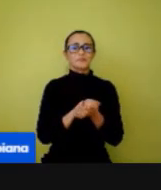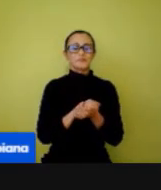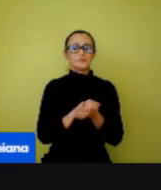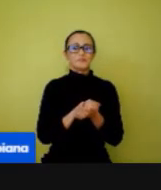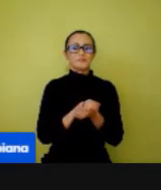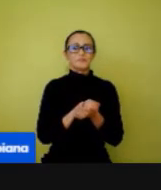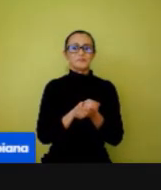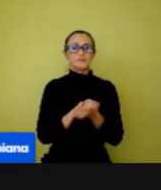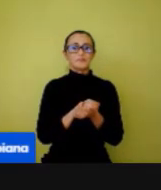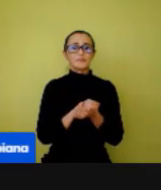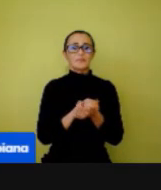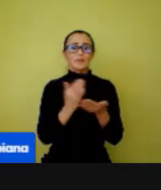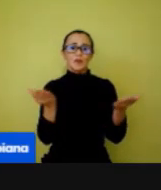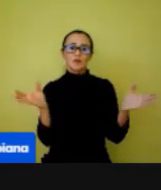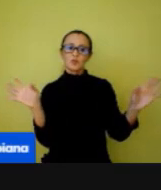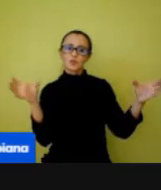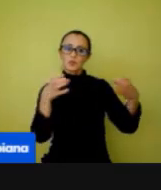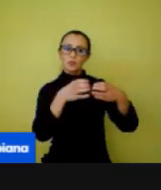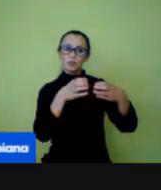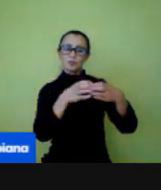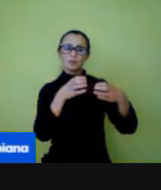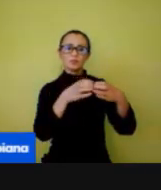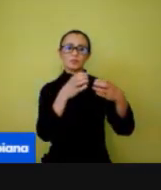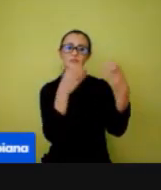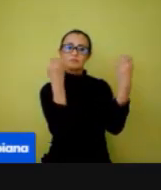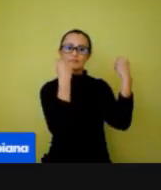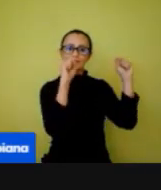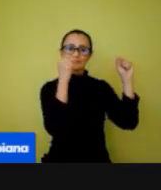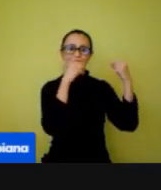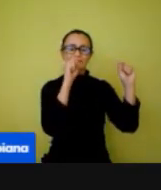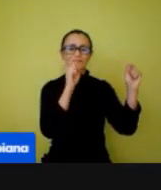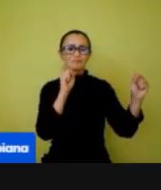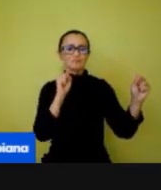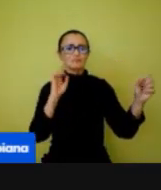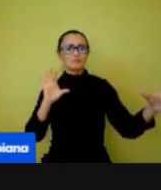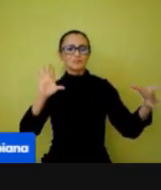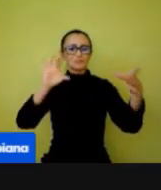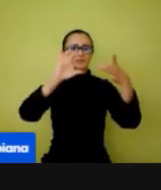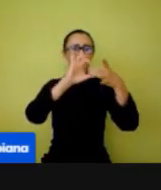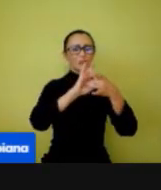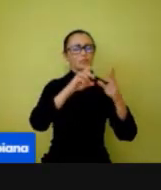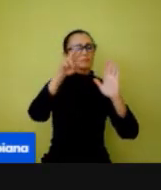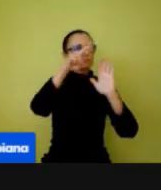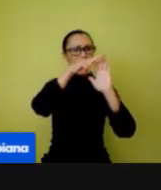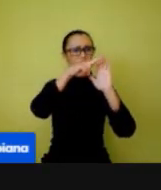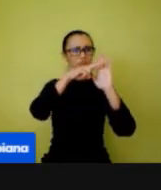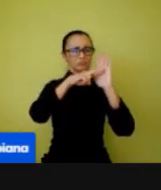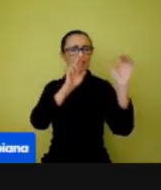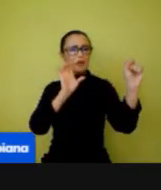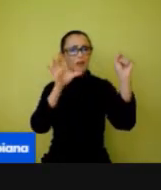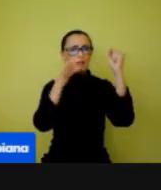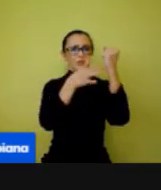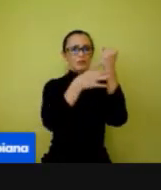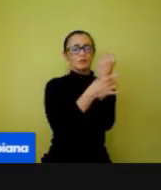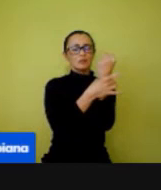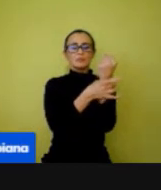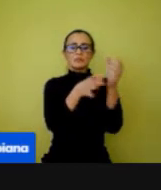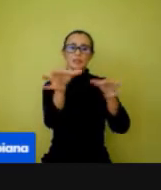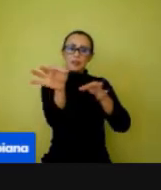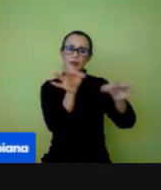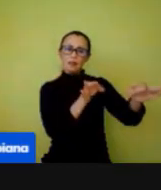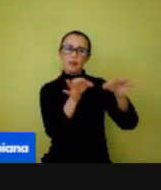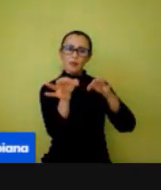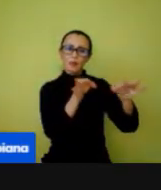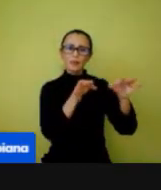A nossa equipe de educação física, juntamente com os protocolos de segurança, nós elaboramos